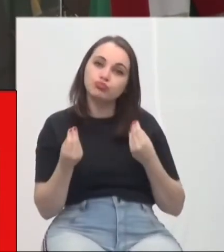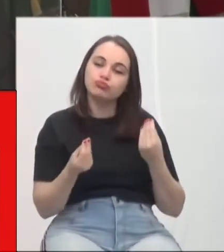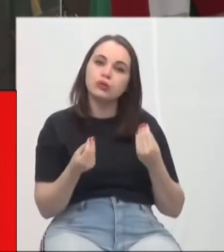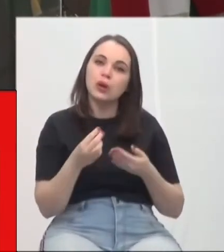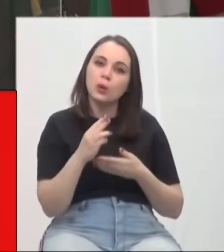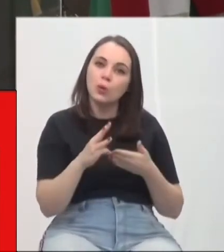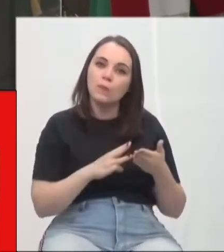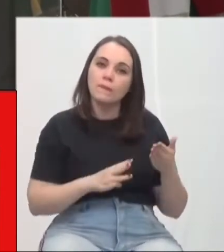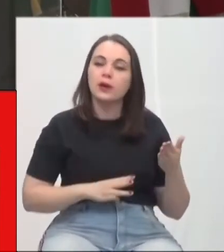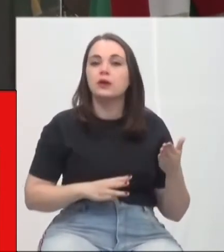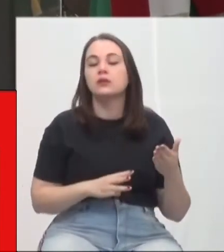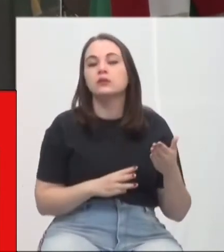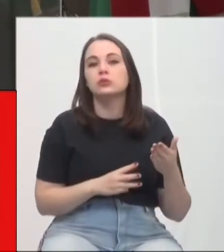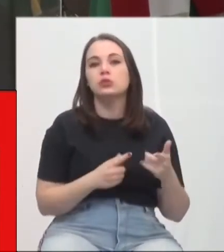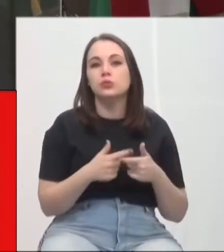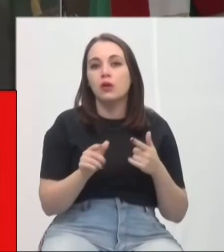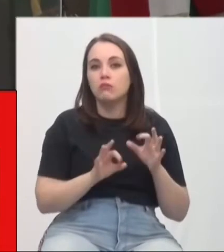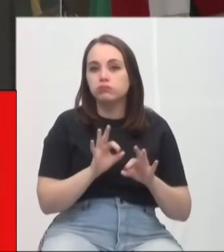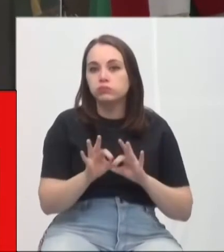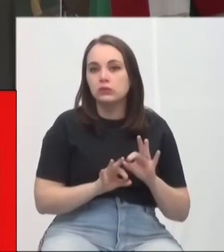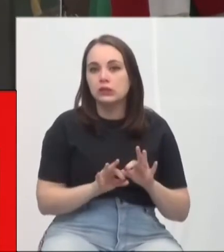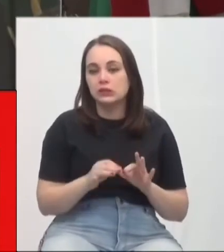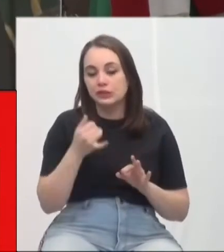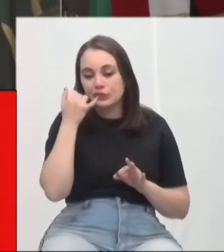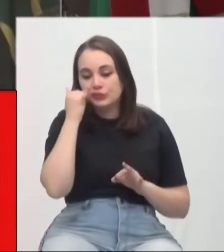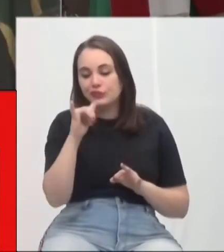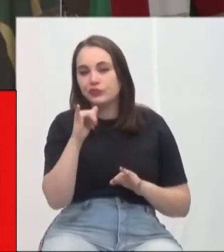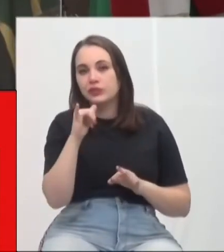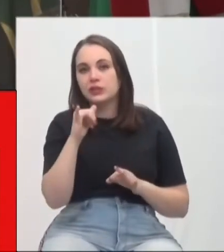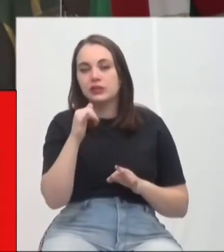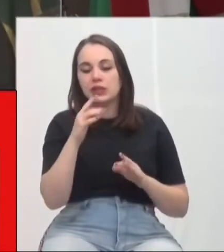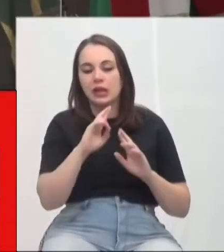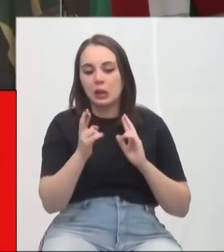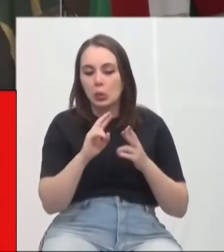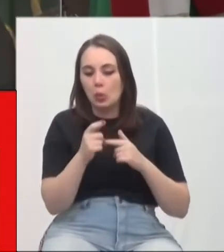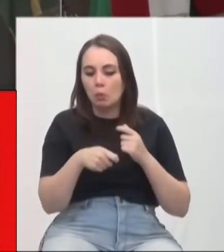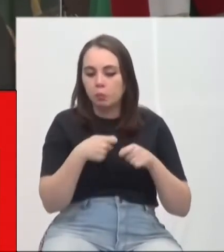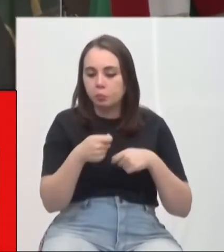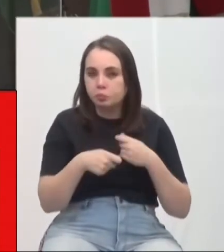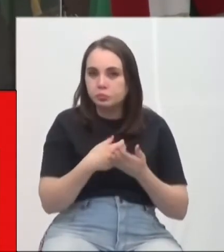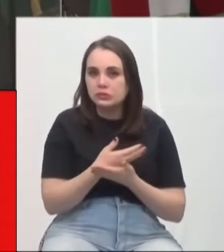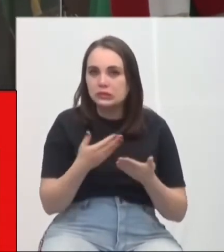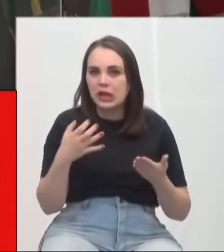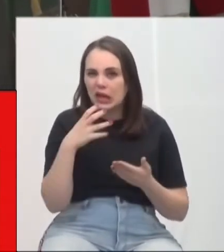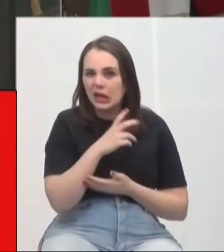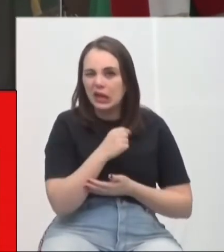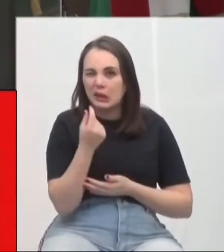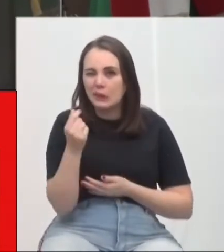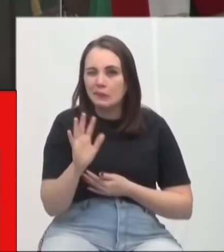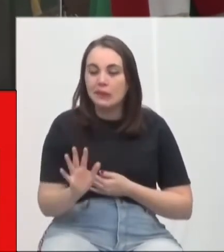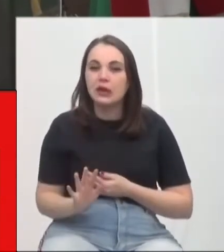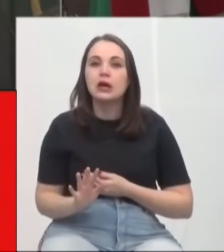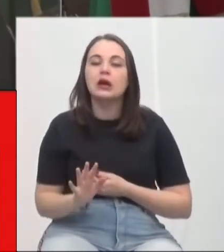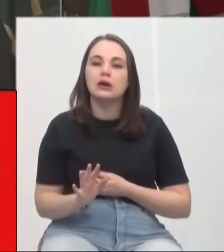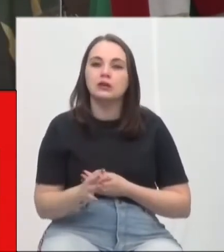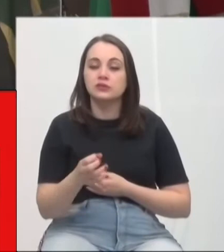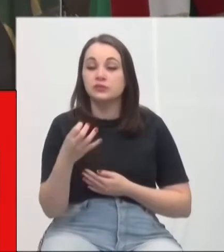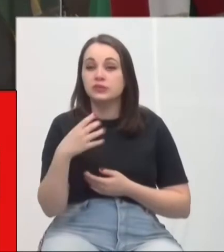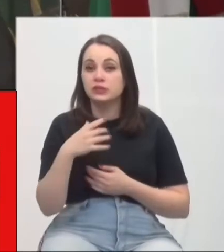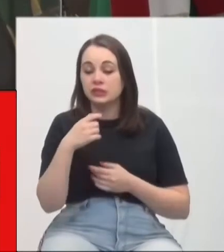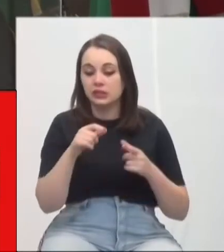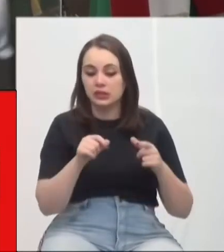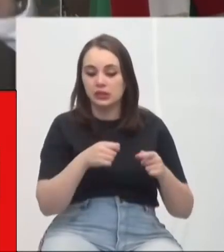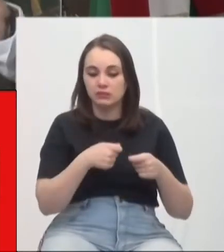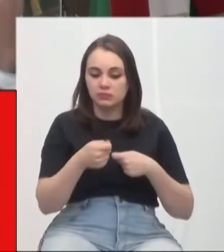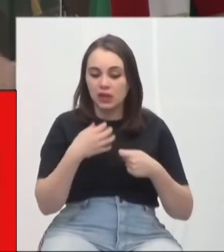método de resolução que evita danos à reputação e às relações comerciais, é um método rápido, barato e imparcial de resolução de disputas,